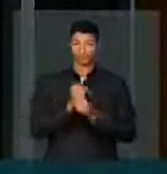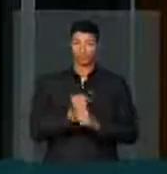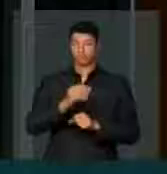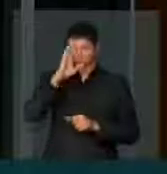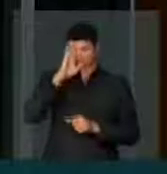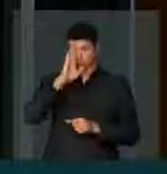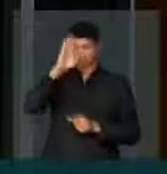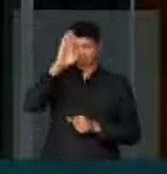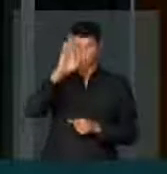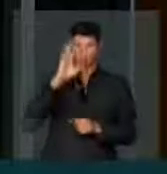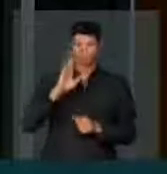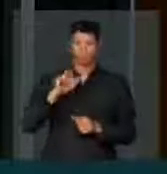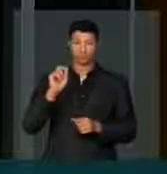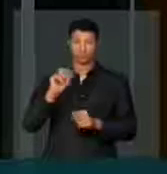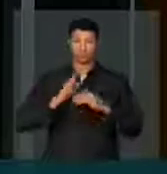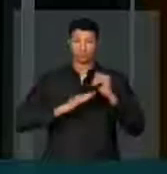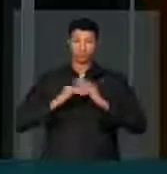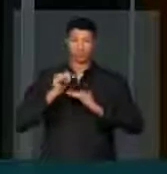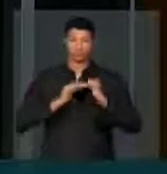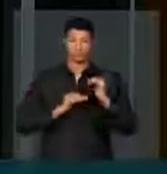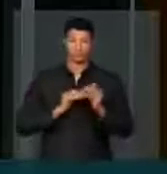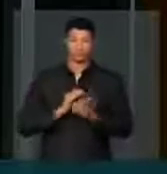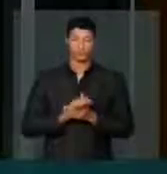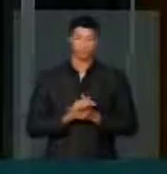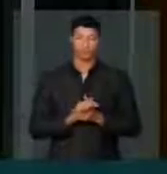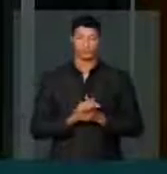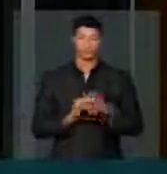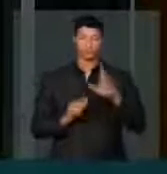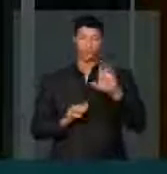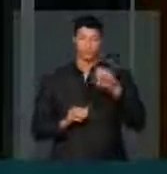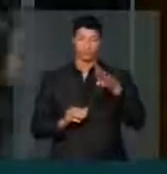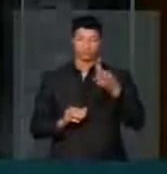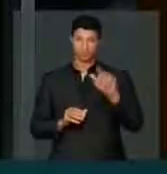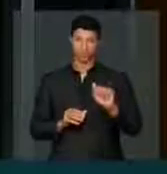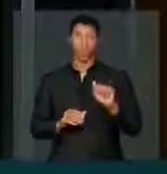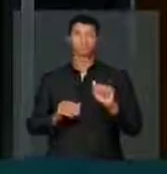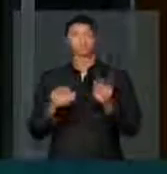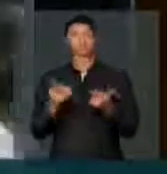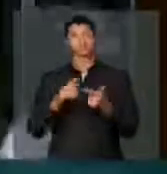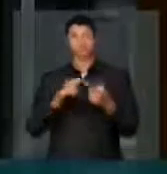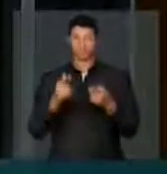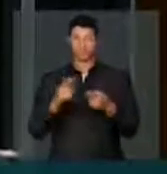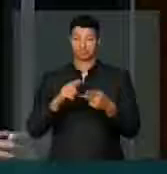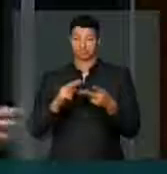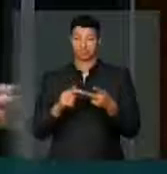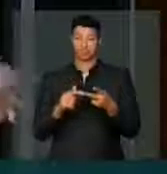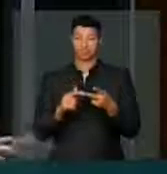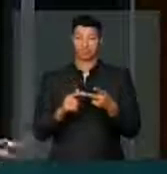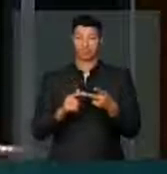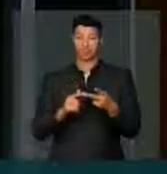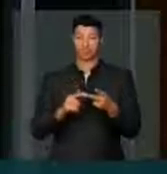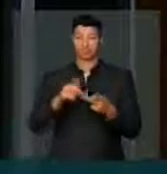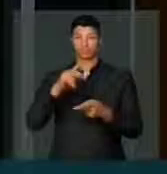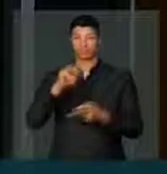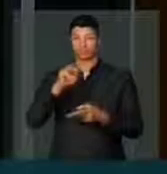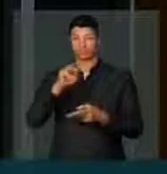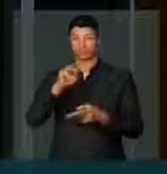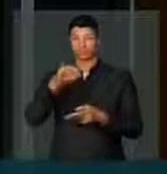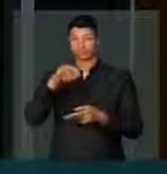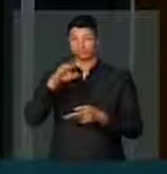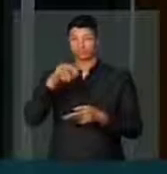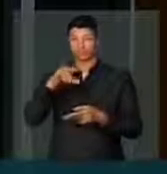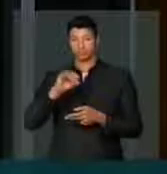principalmente no que diz respeito à renda, no que diz respeito ao patrimônio